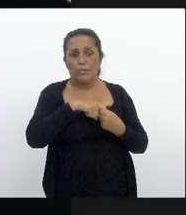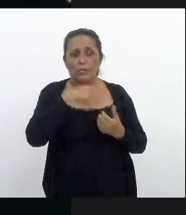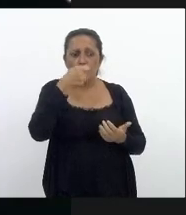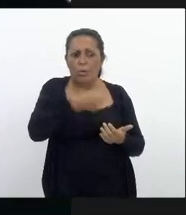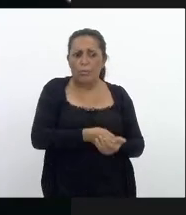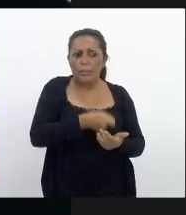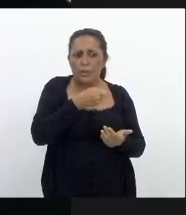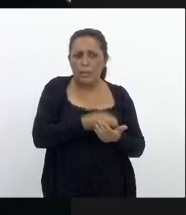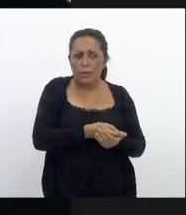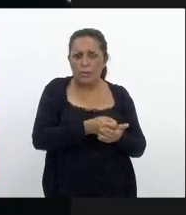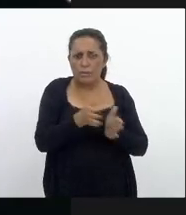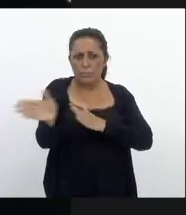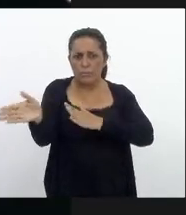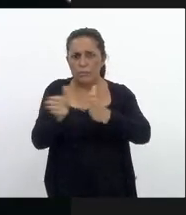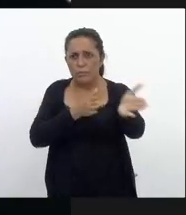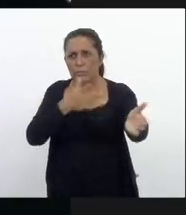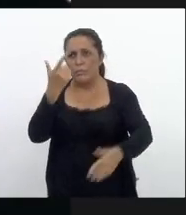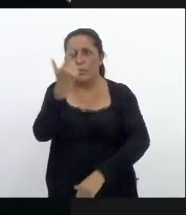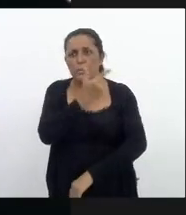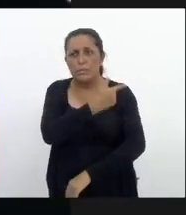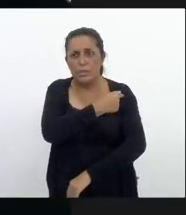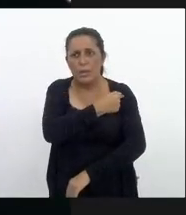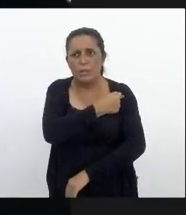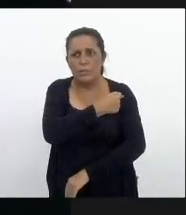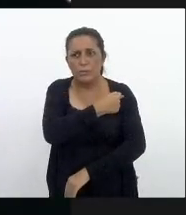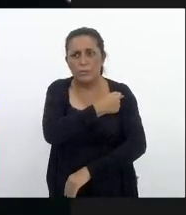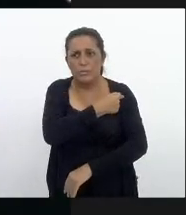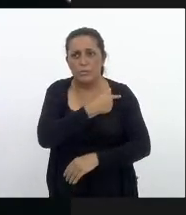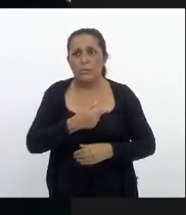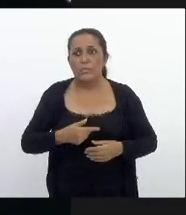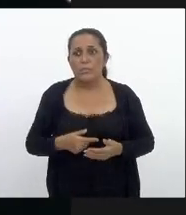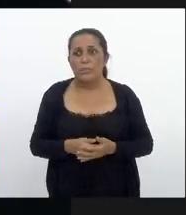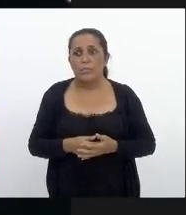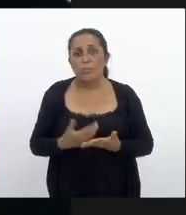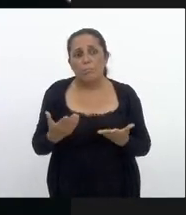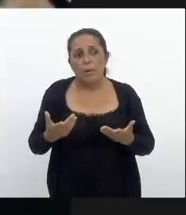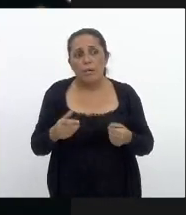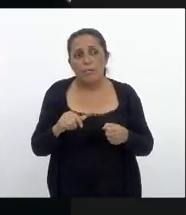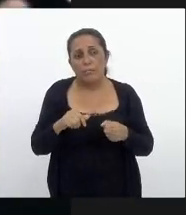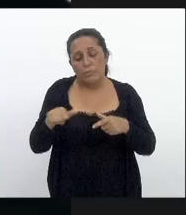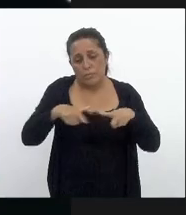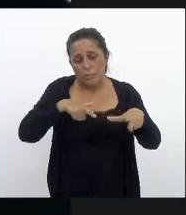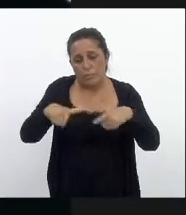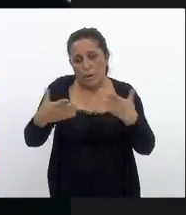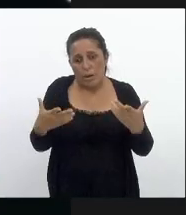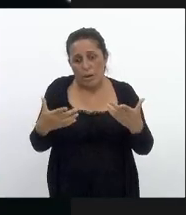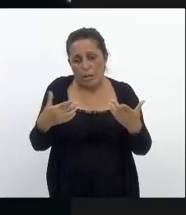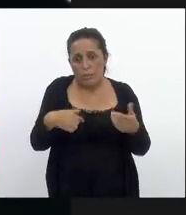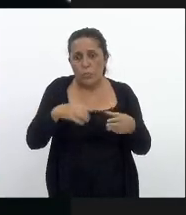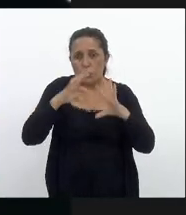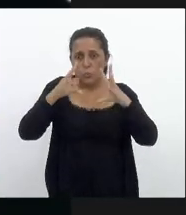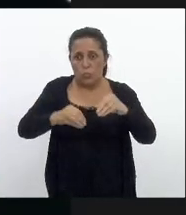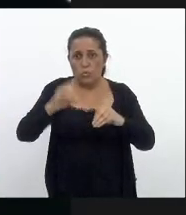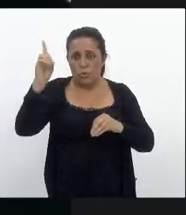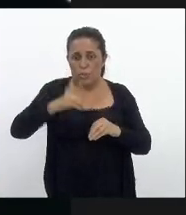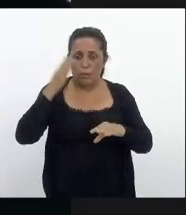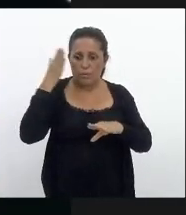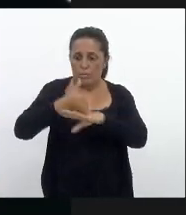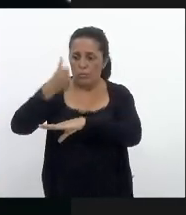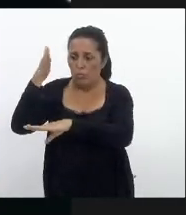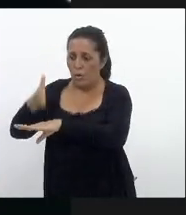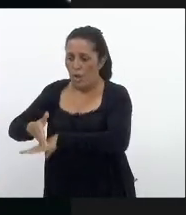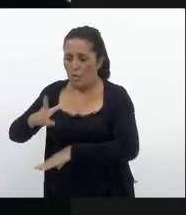pessoas aí a se vacinarem de forma compulsória para exercer o pleno exercício de seus direitos em determinados lugares